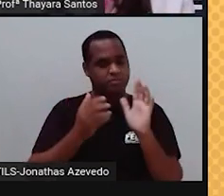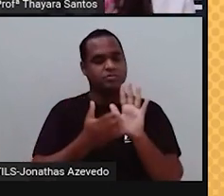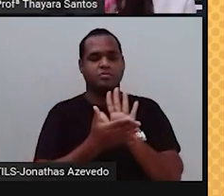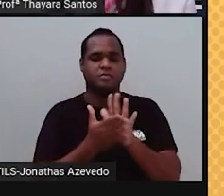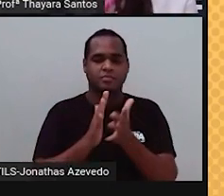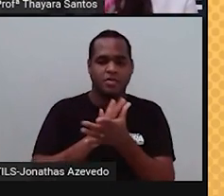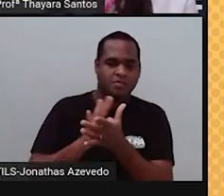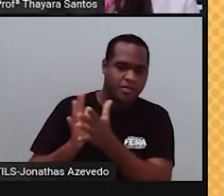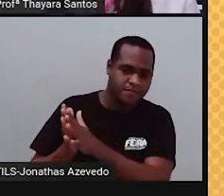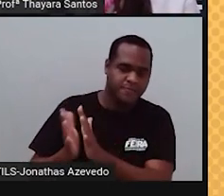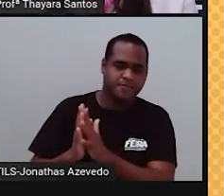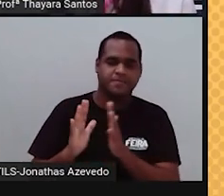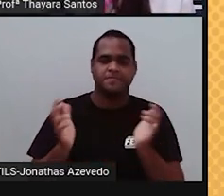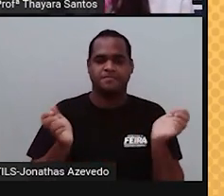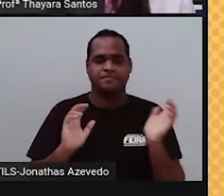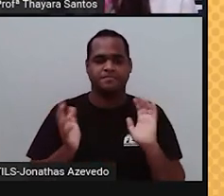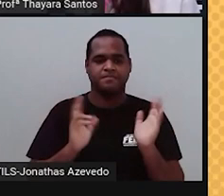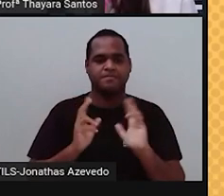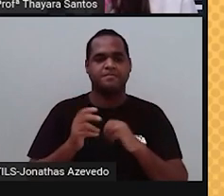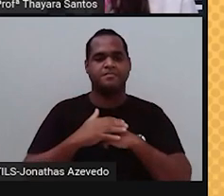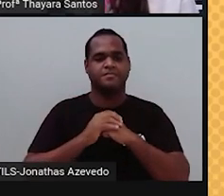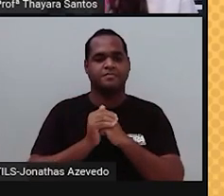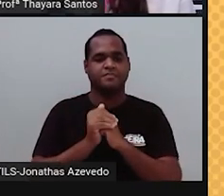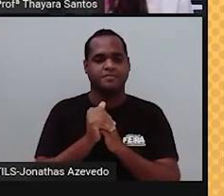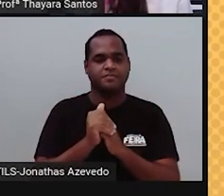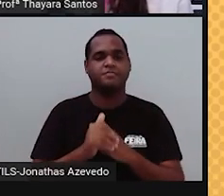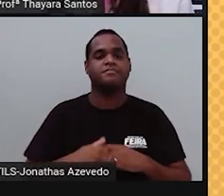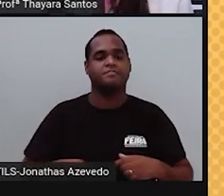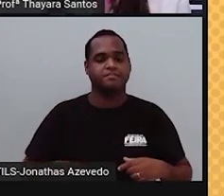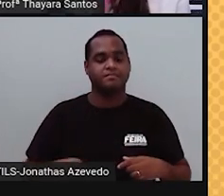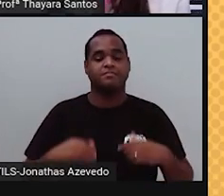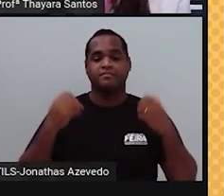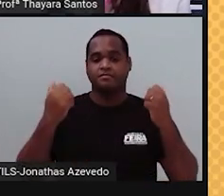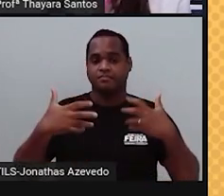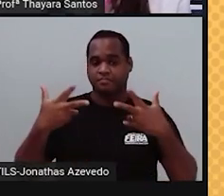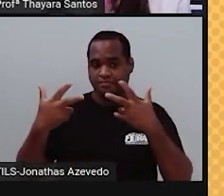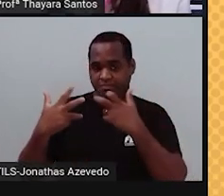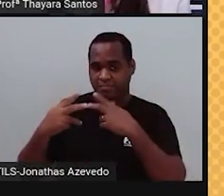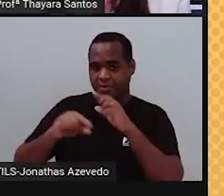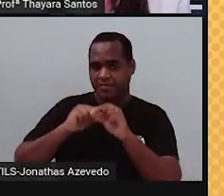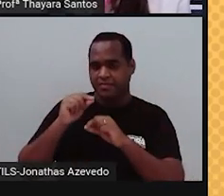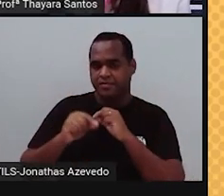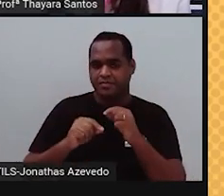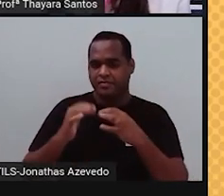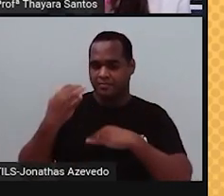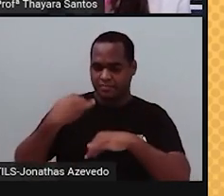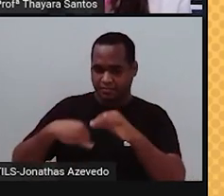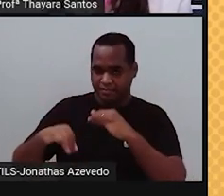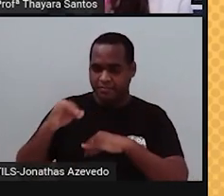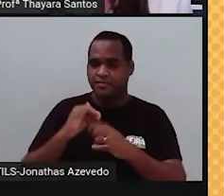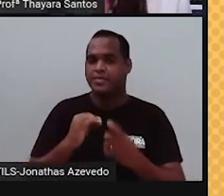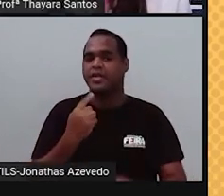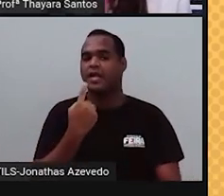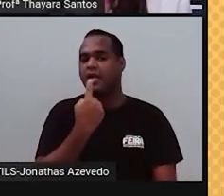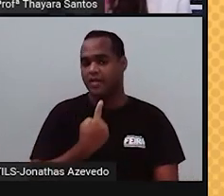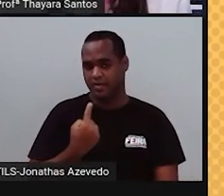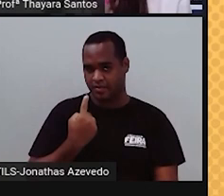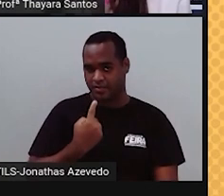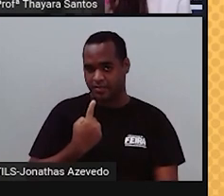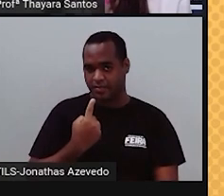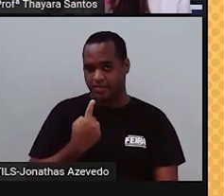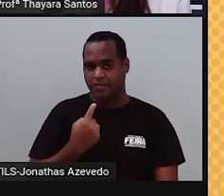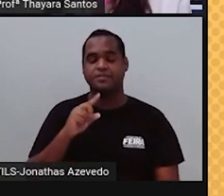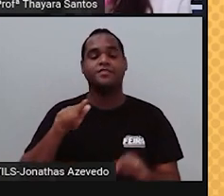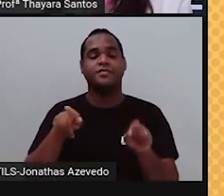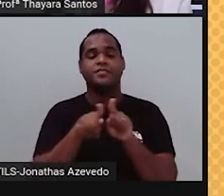Então, aqui eu trouxe para vocês perceberem. Esses aqui são os quimio-receptores, que estão ali na língua. Aqui a gente tem